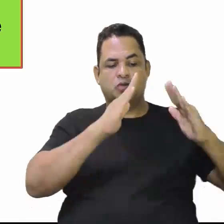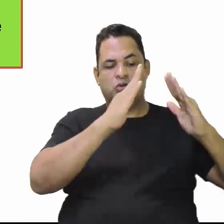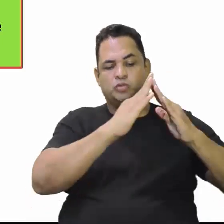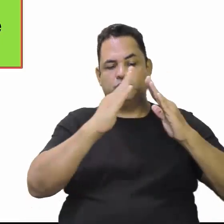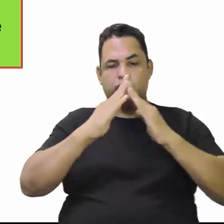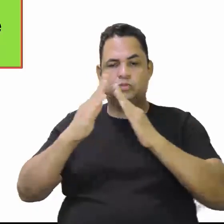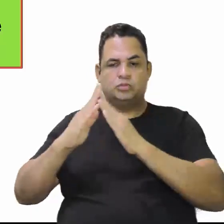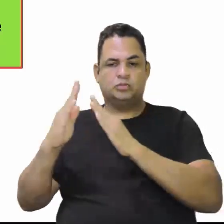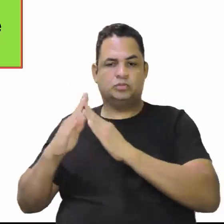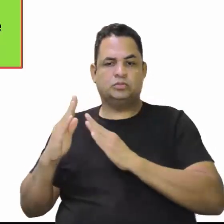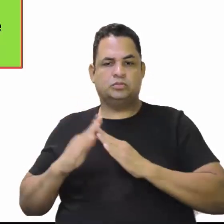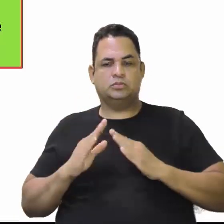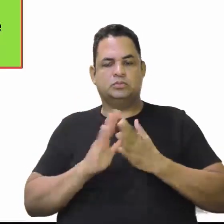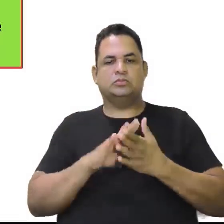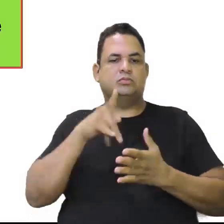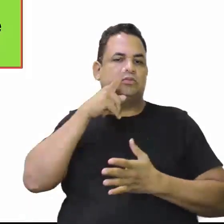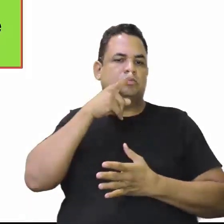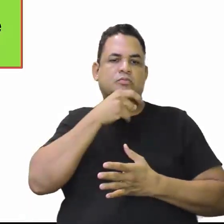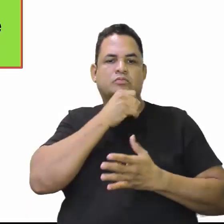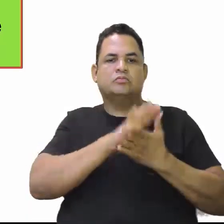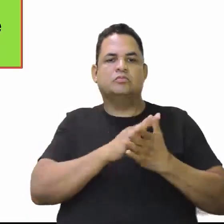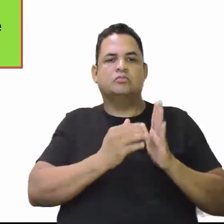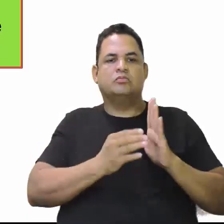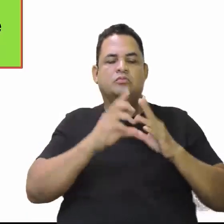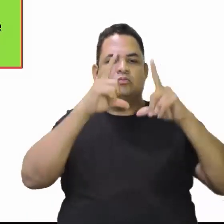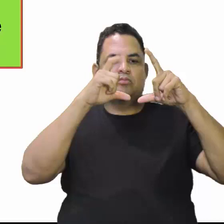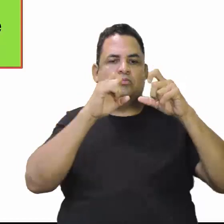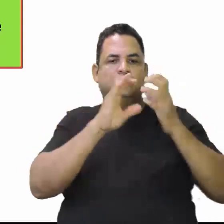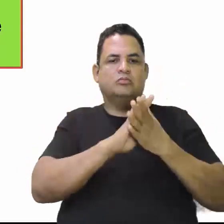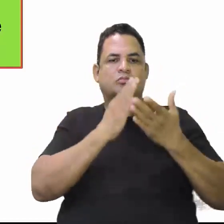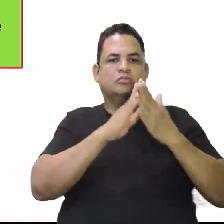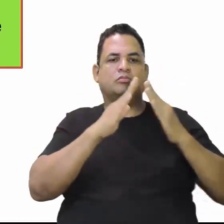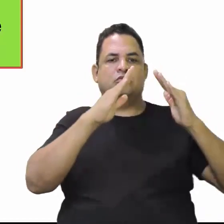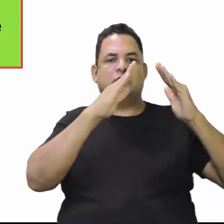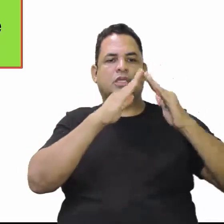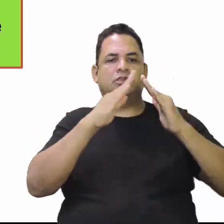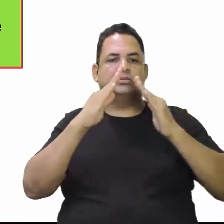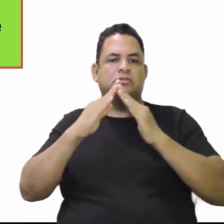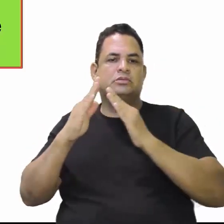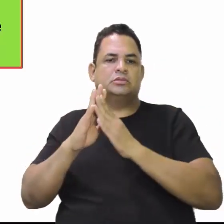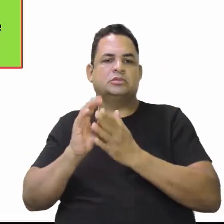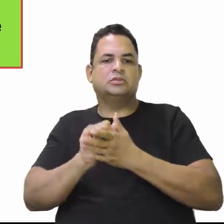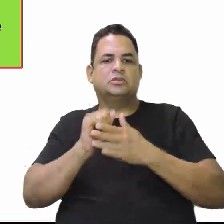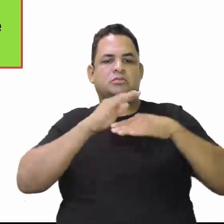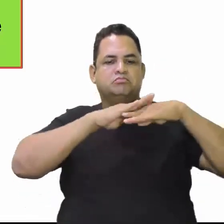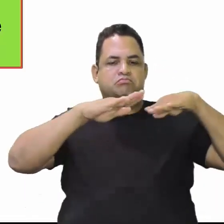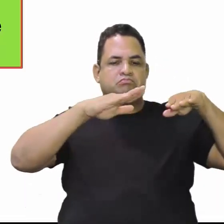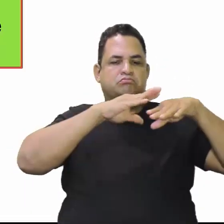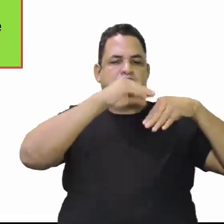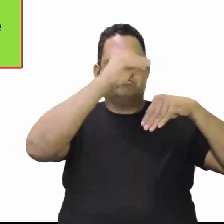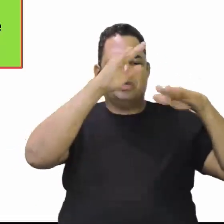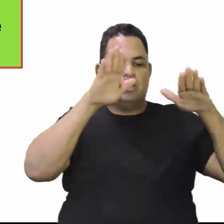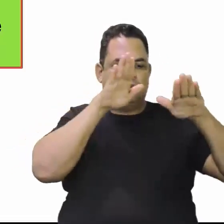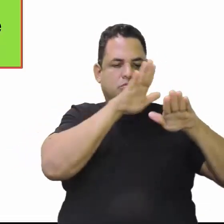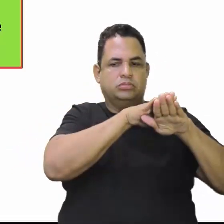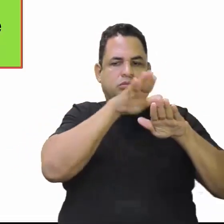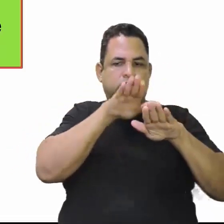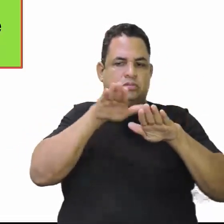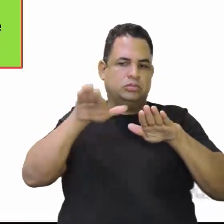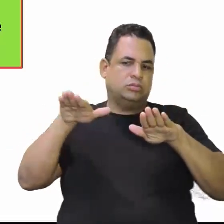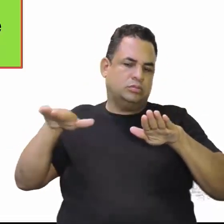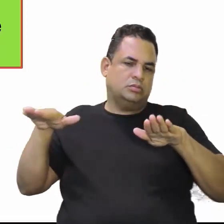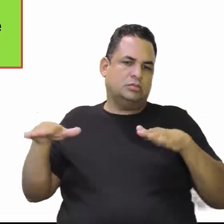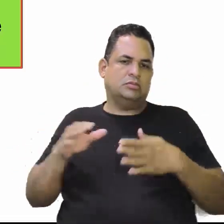Aqui é uma foto antiga mostrando as casas precárias, feitas de palha que tinha aqui em Porto Velho.